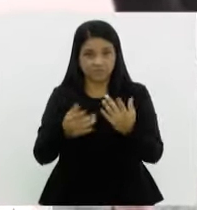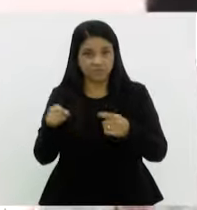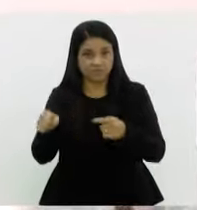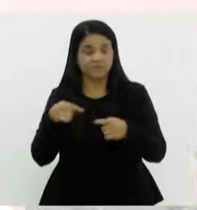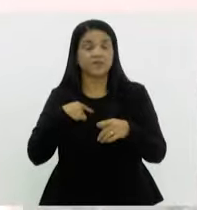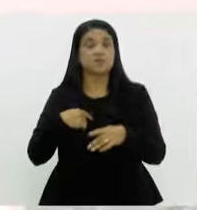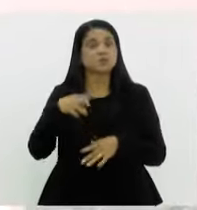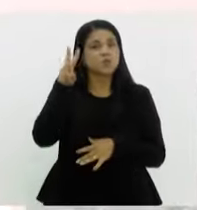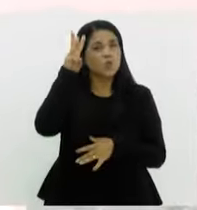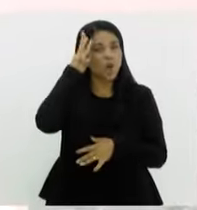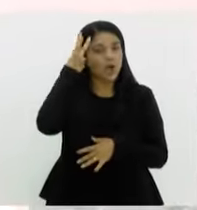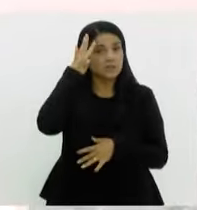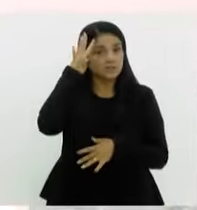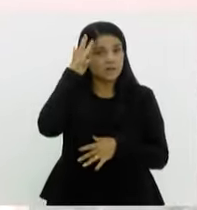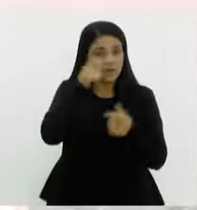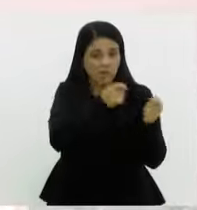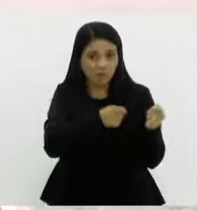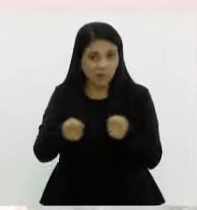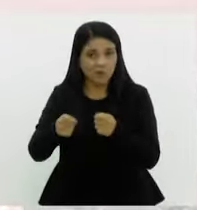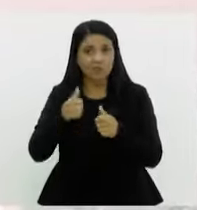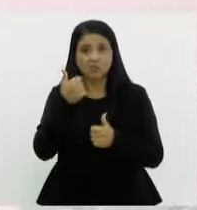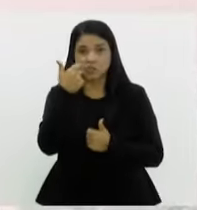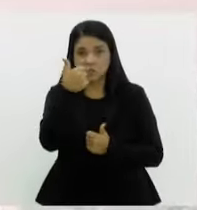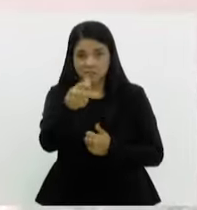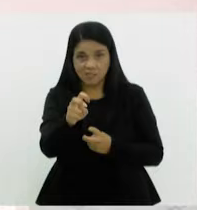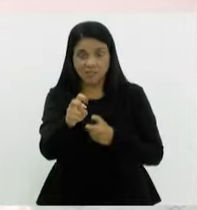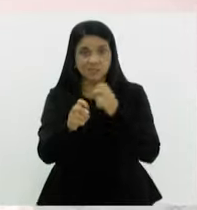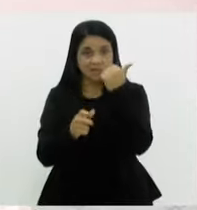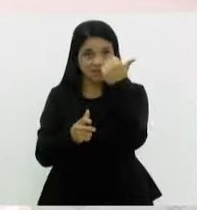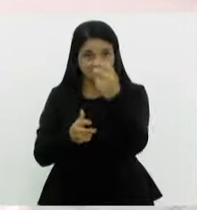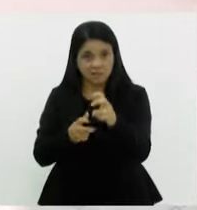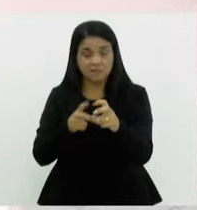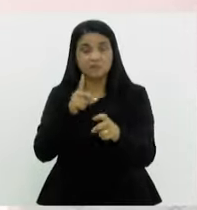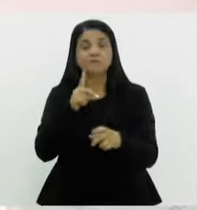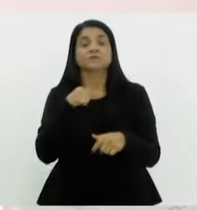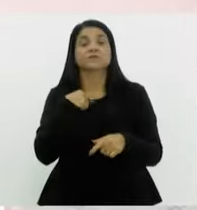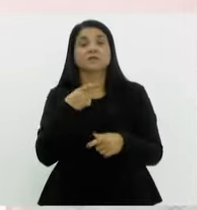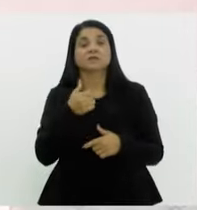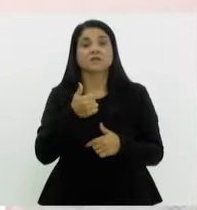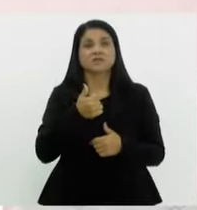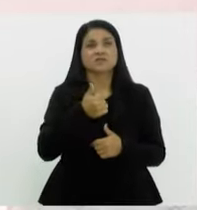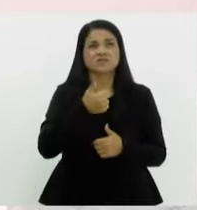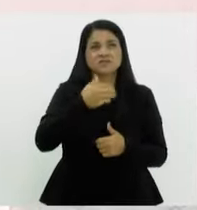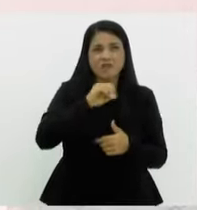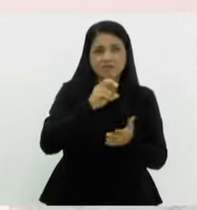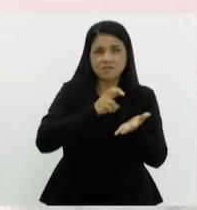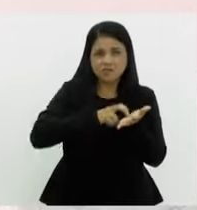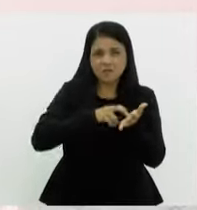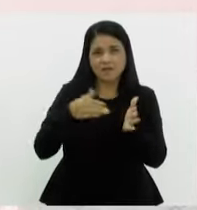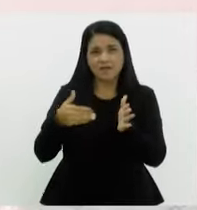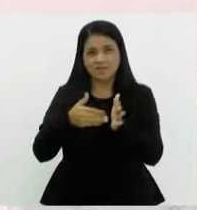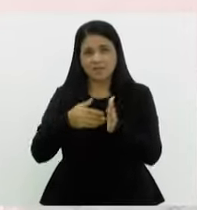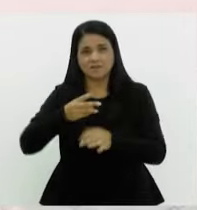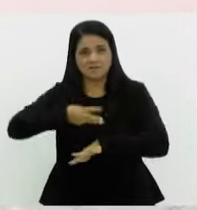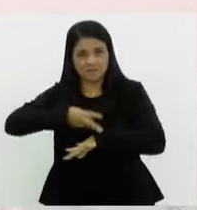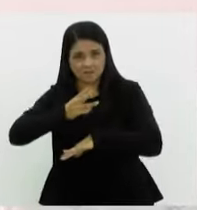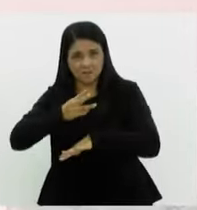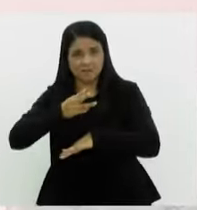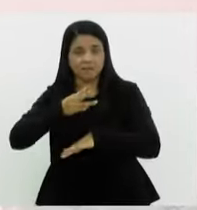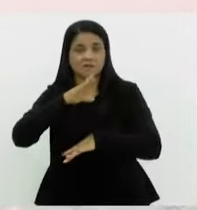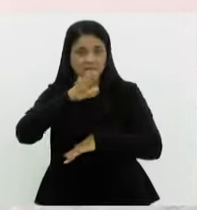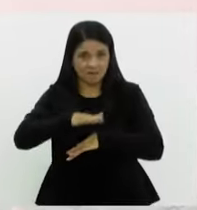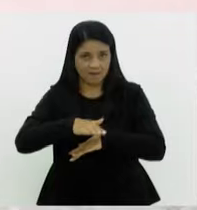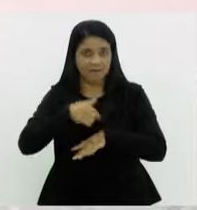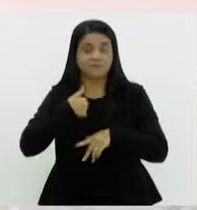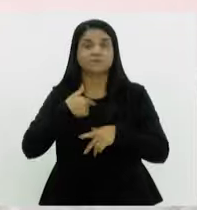às quartas-feiras, de 15 em 15 dias às quartas, de 10 às 12 horas. E lá, o que acontece, que